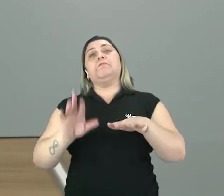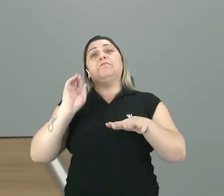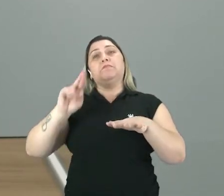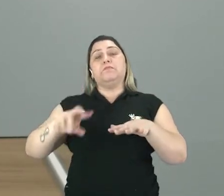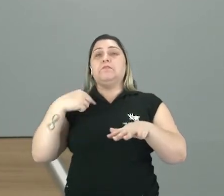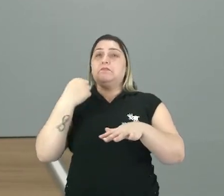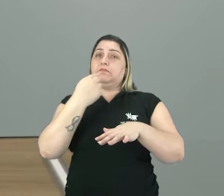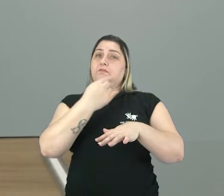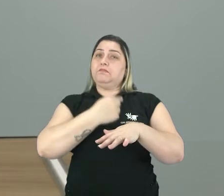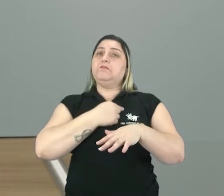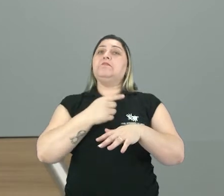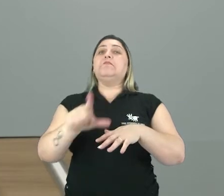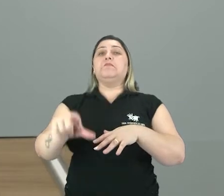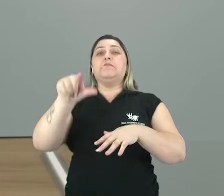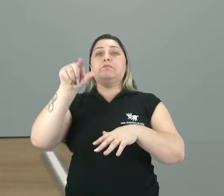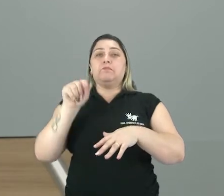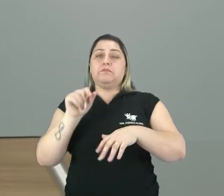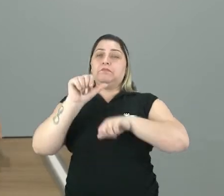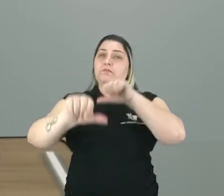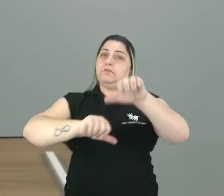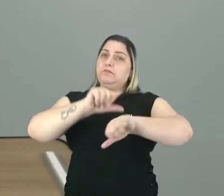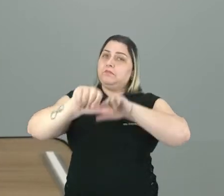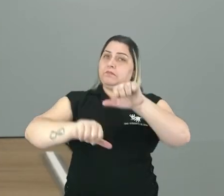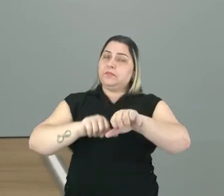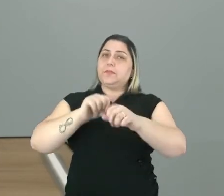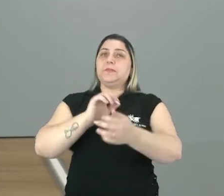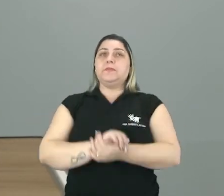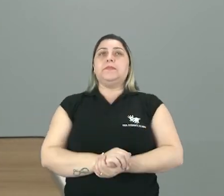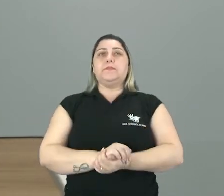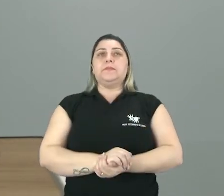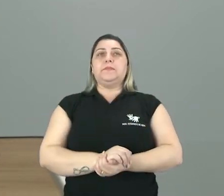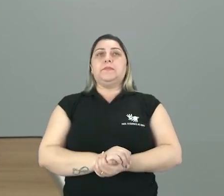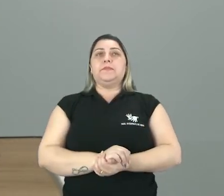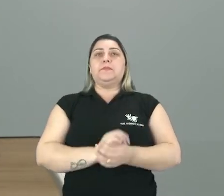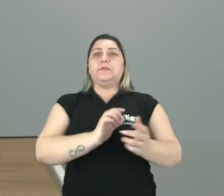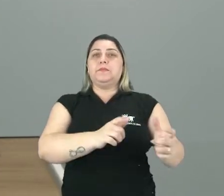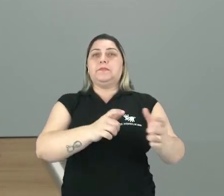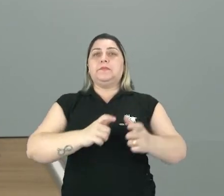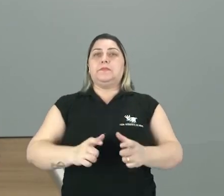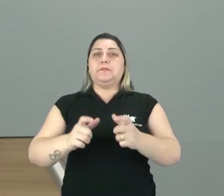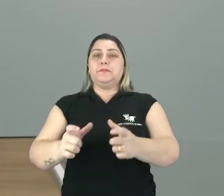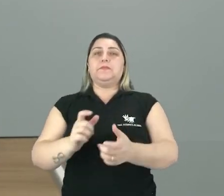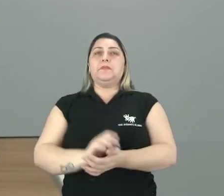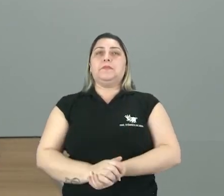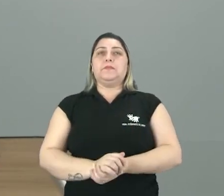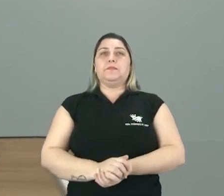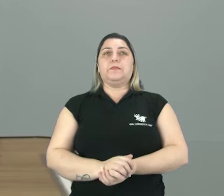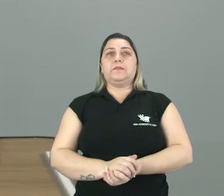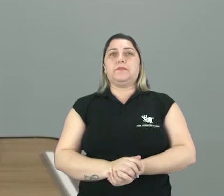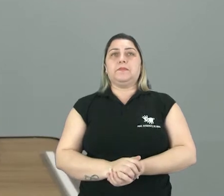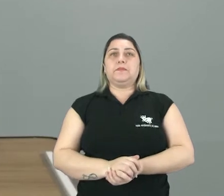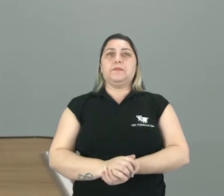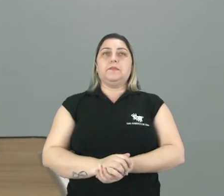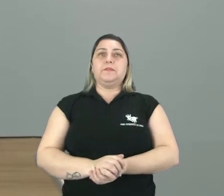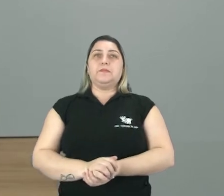porque nós fazemos essas mudanças. Mudanças. Vamos de um lugar até o outro, né? Fazemos essas